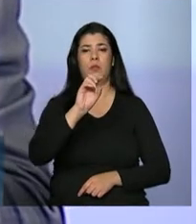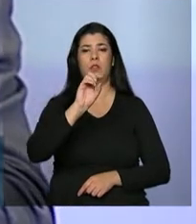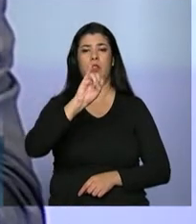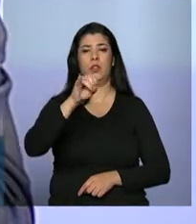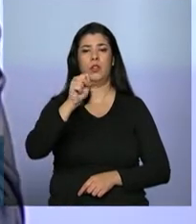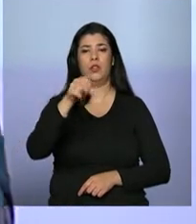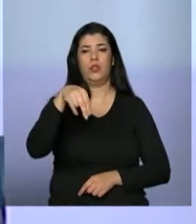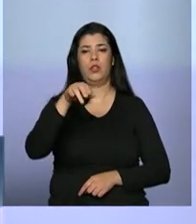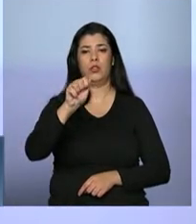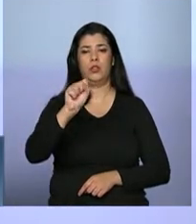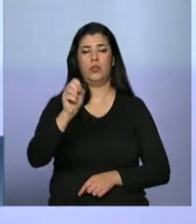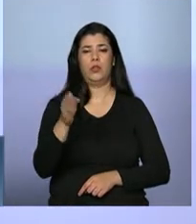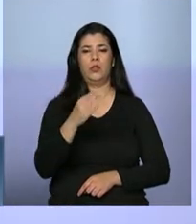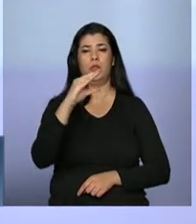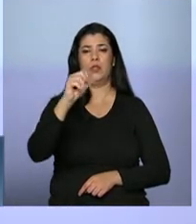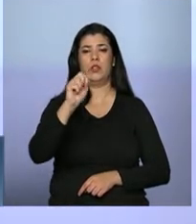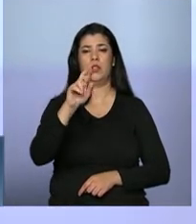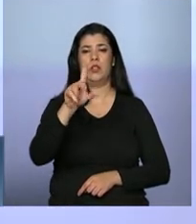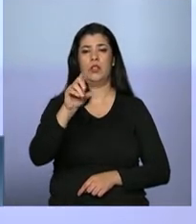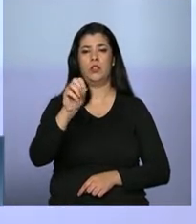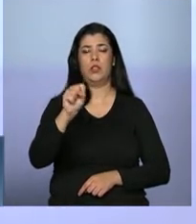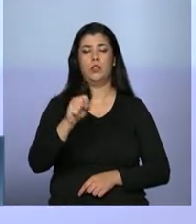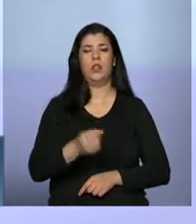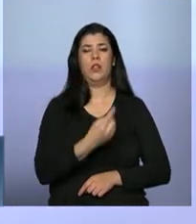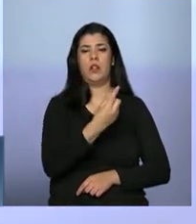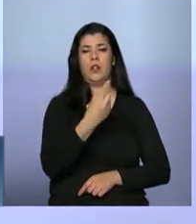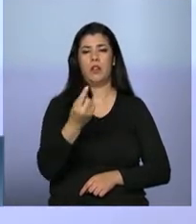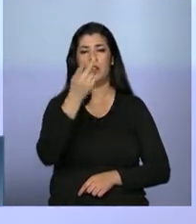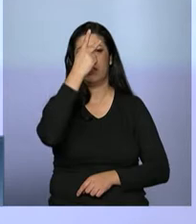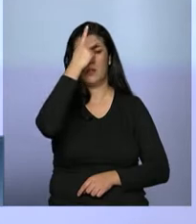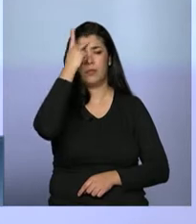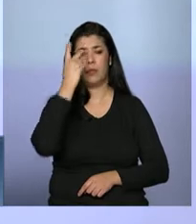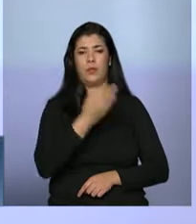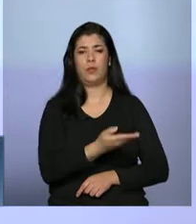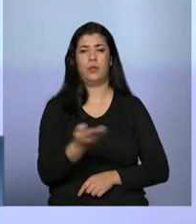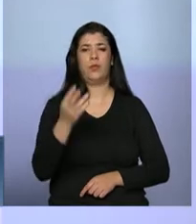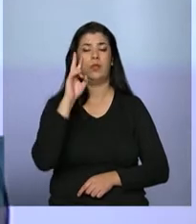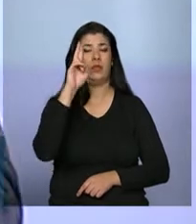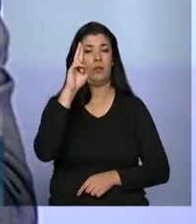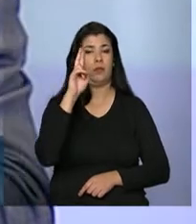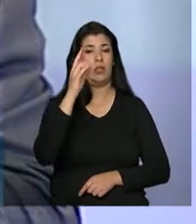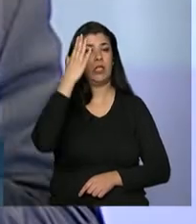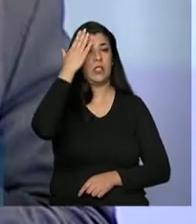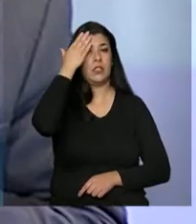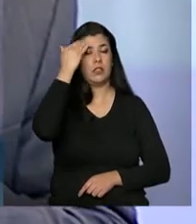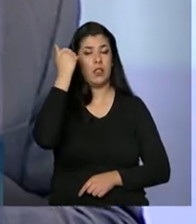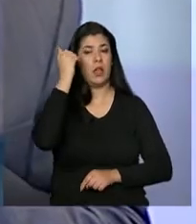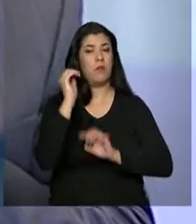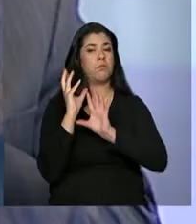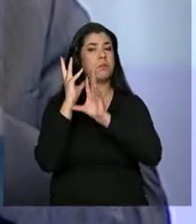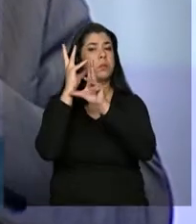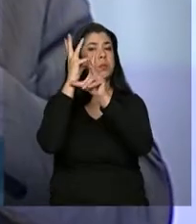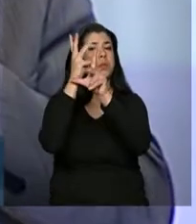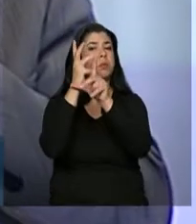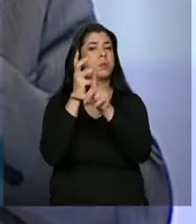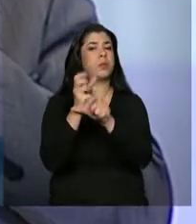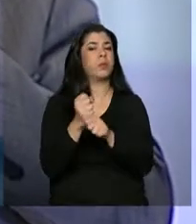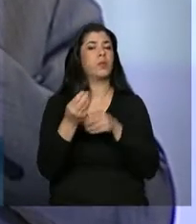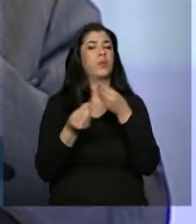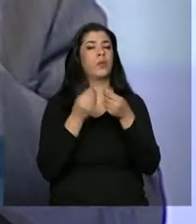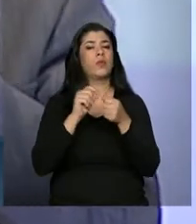Fabio. Cada um desses procuradores sabe contar a história da